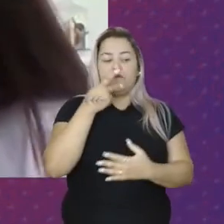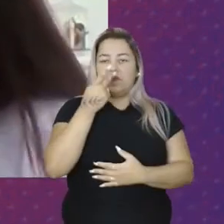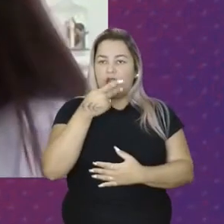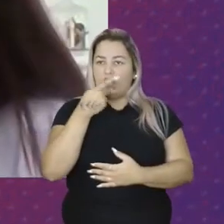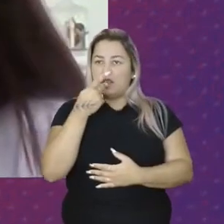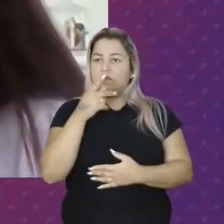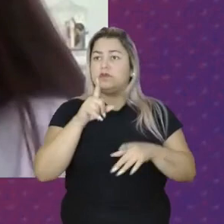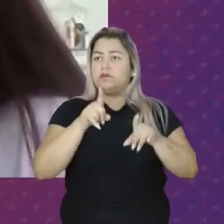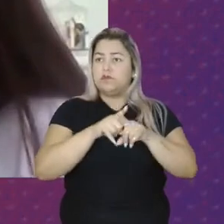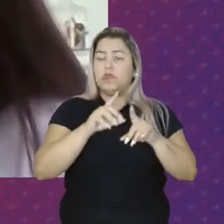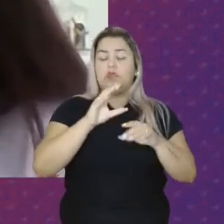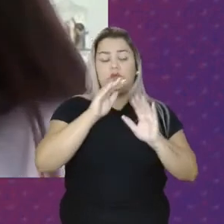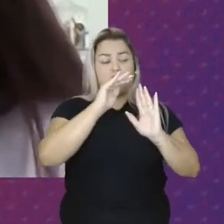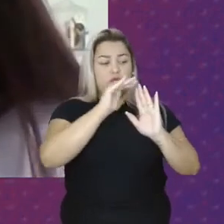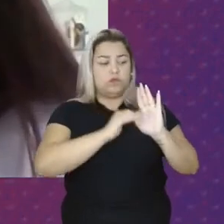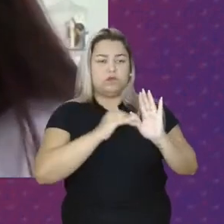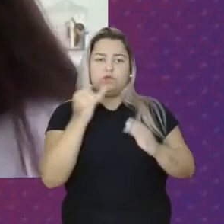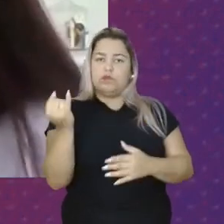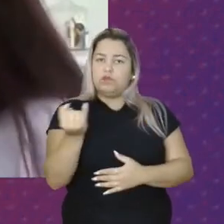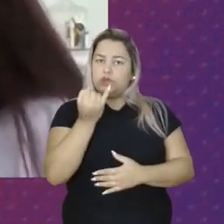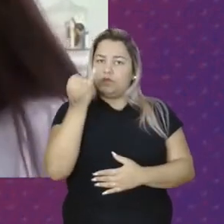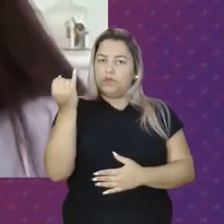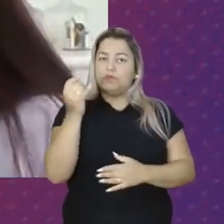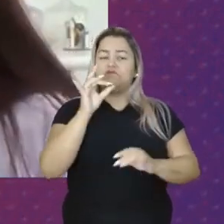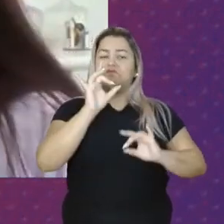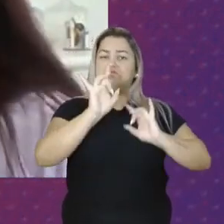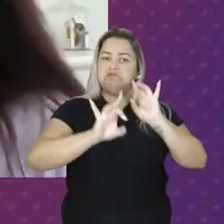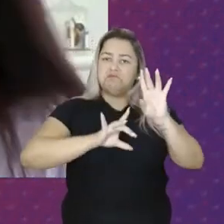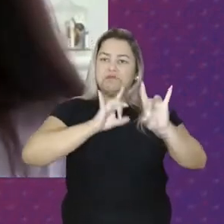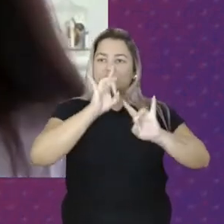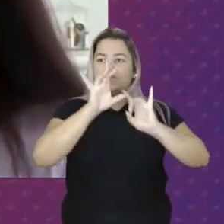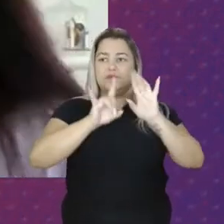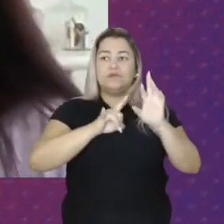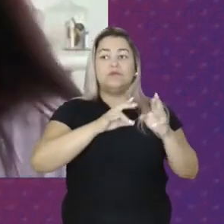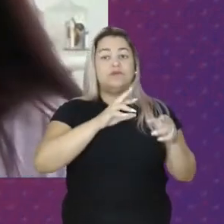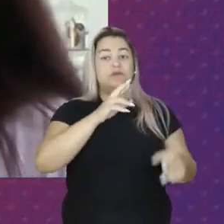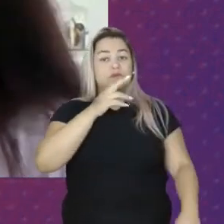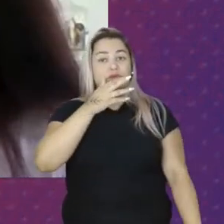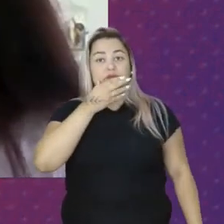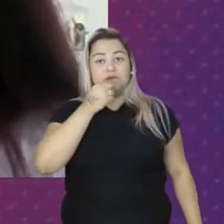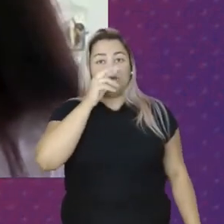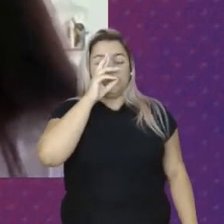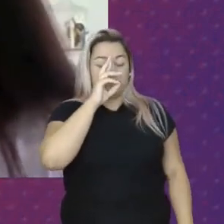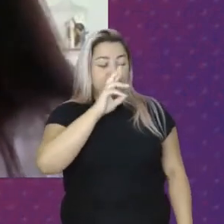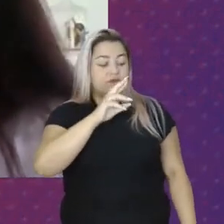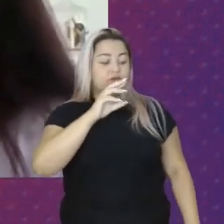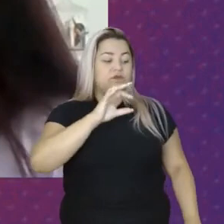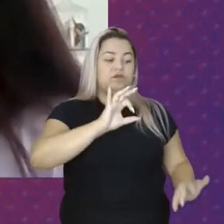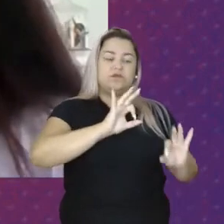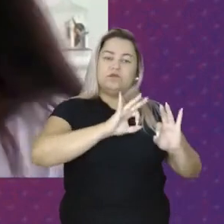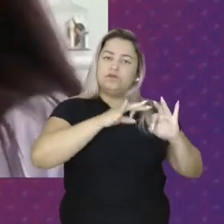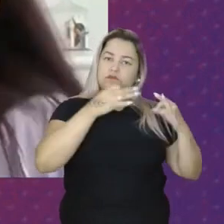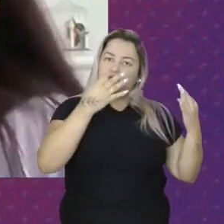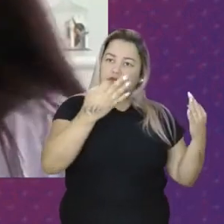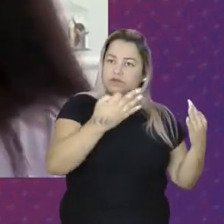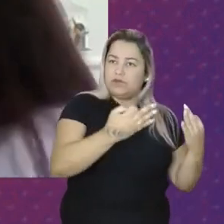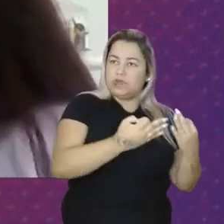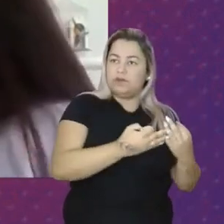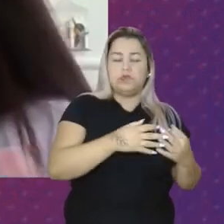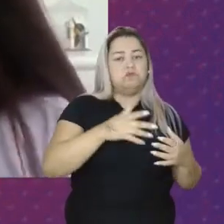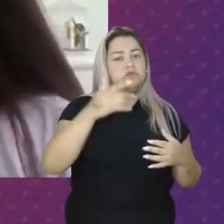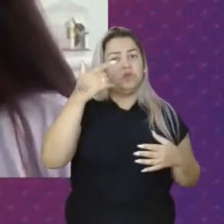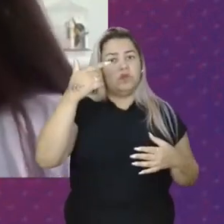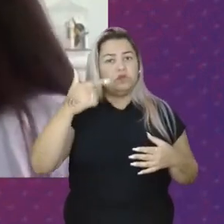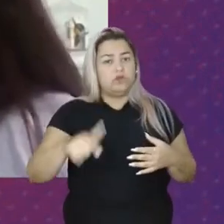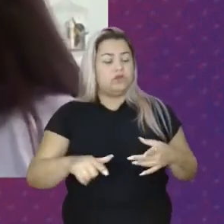Sabe que esse É um programa Muito importante Especialmente Para as chefes Para as mães Chefes de família E tantos